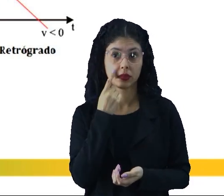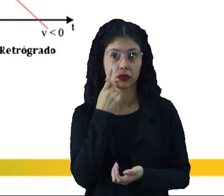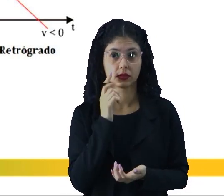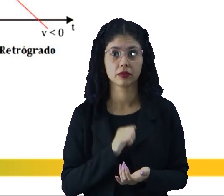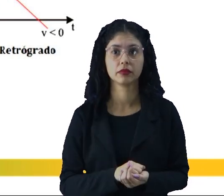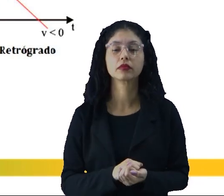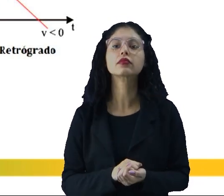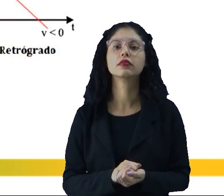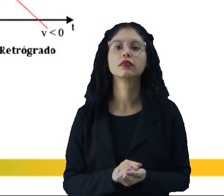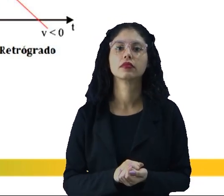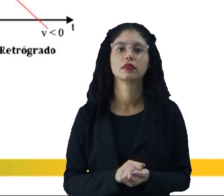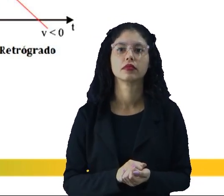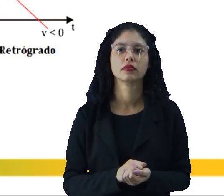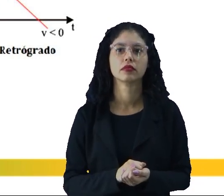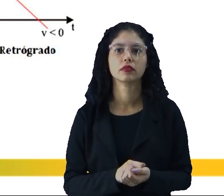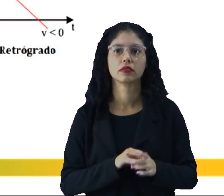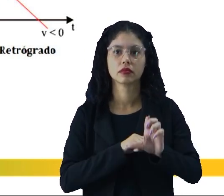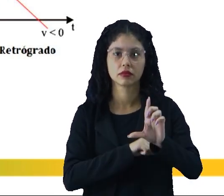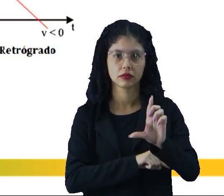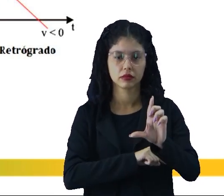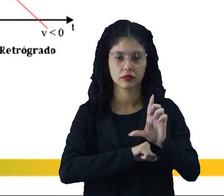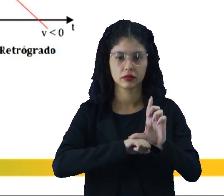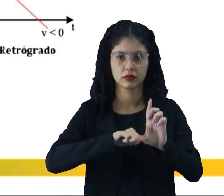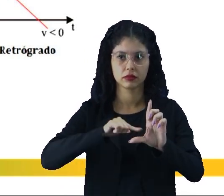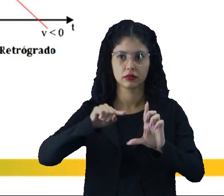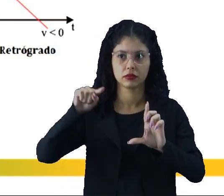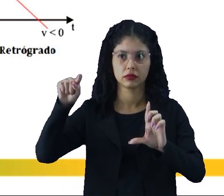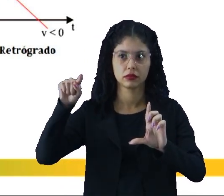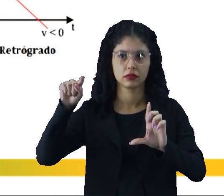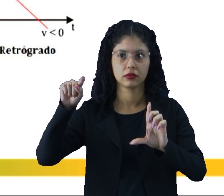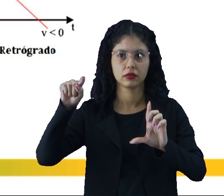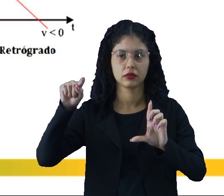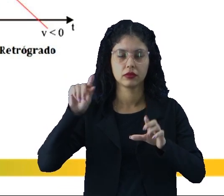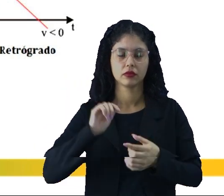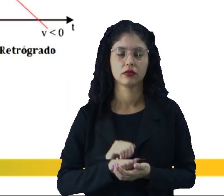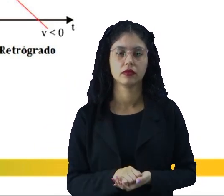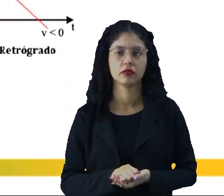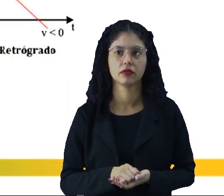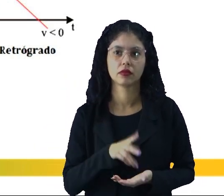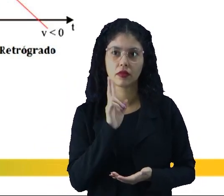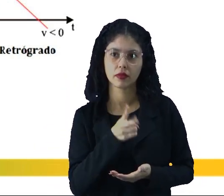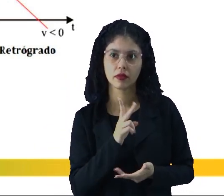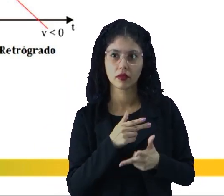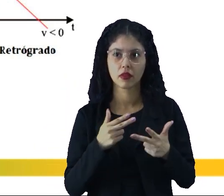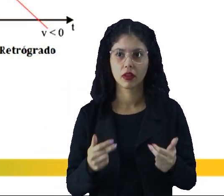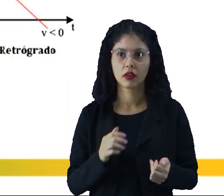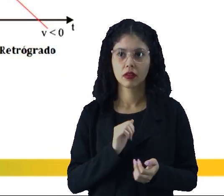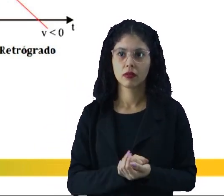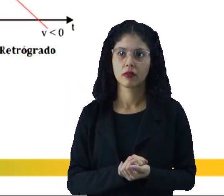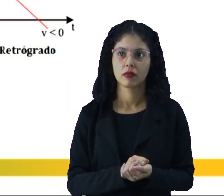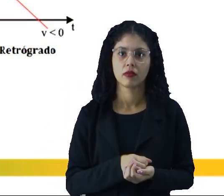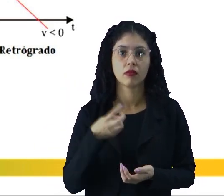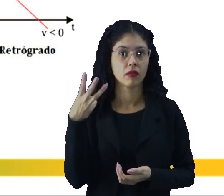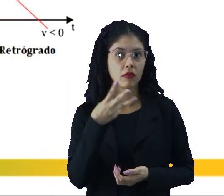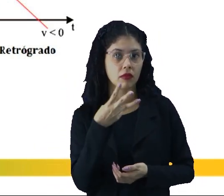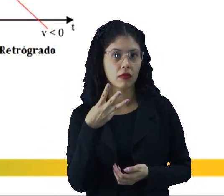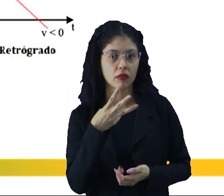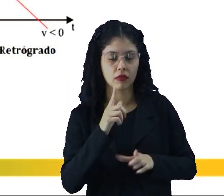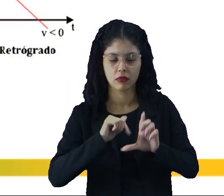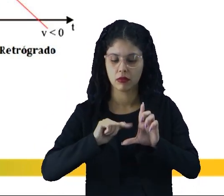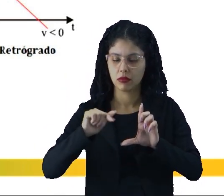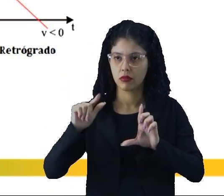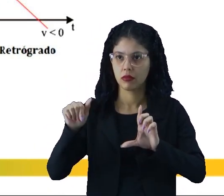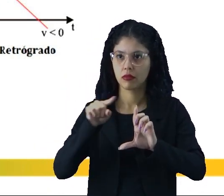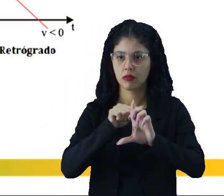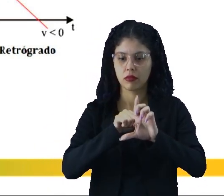notem que a reta está começando lá do S0, né? Abaixo do T e está subindo. A mesma coisa está acontecendo com o terceiro gráfico.